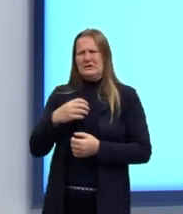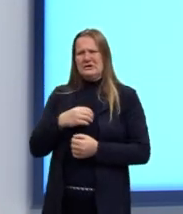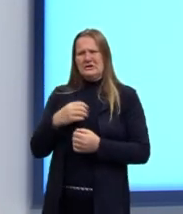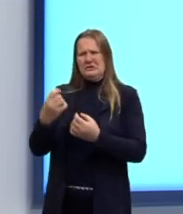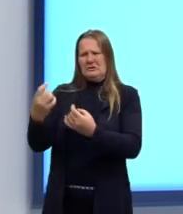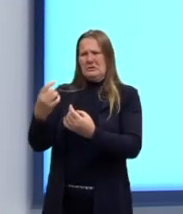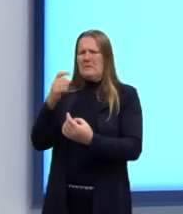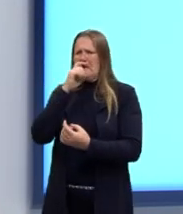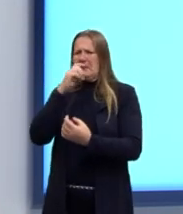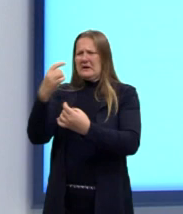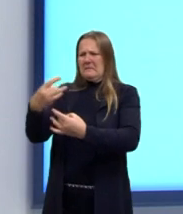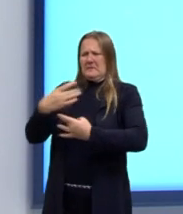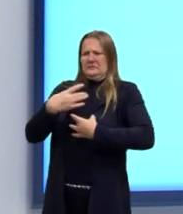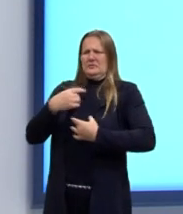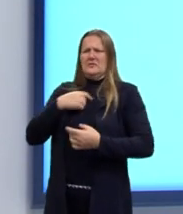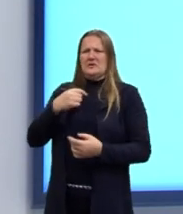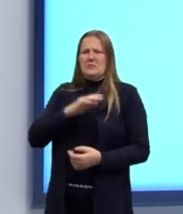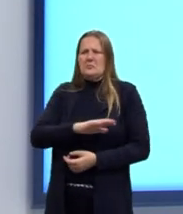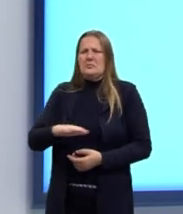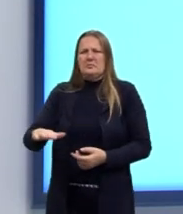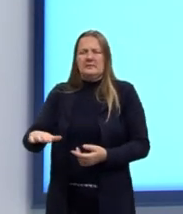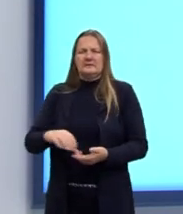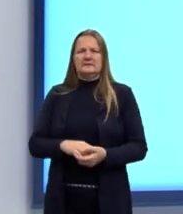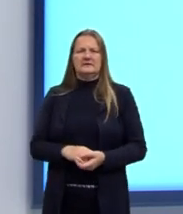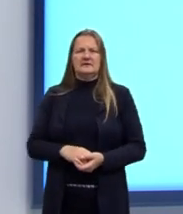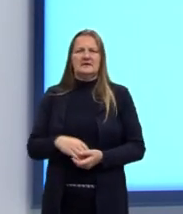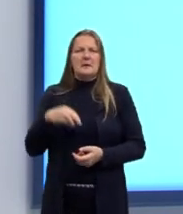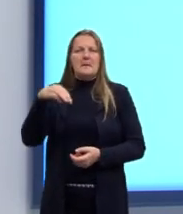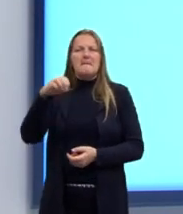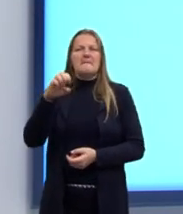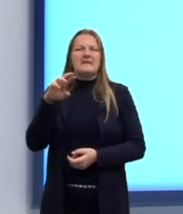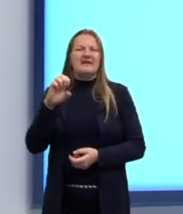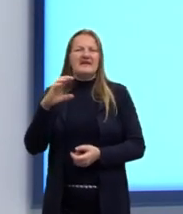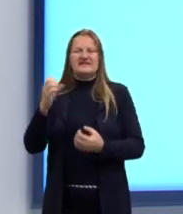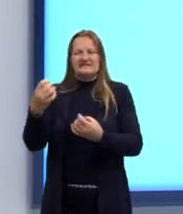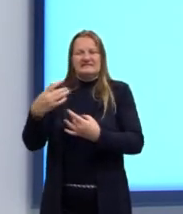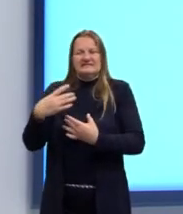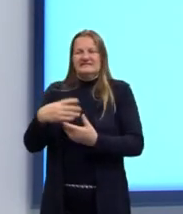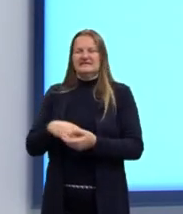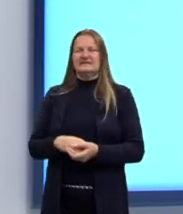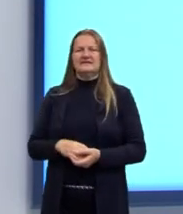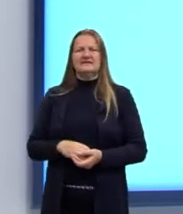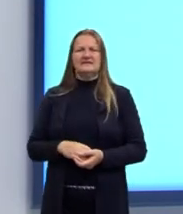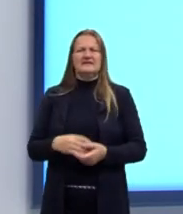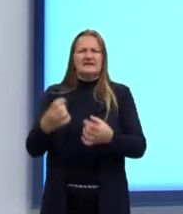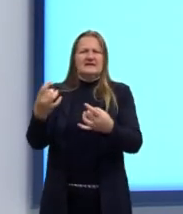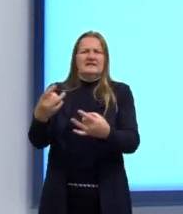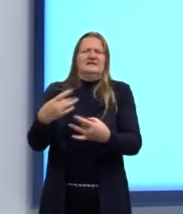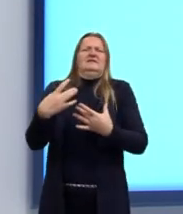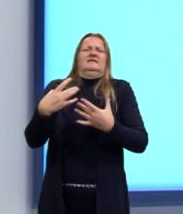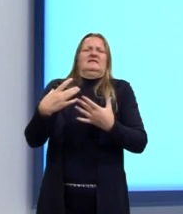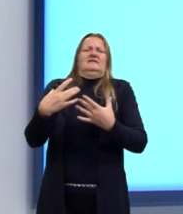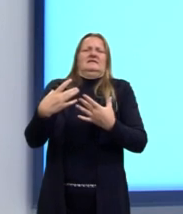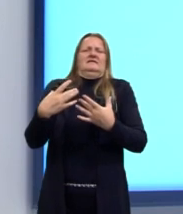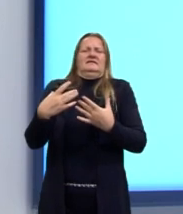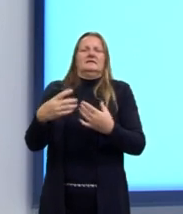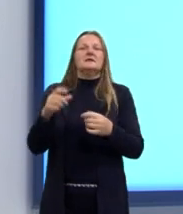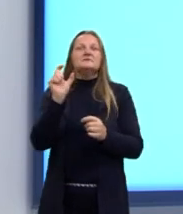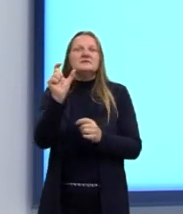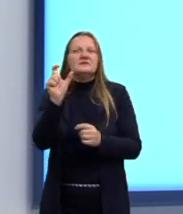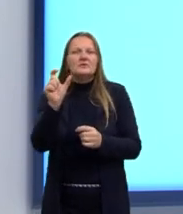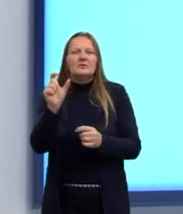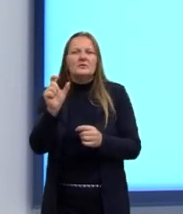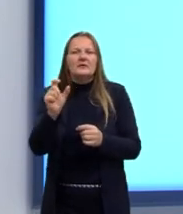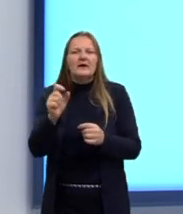abandonou. Ali, a gente pode usar a expressão ele me deixou haver navios.